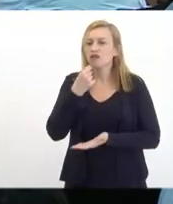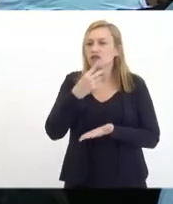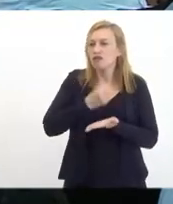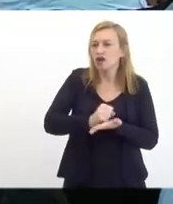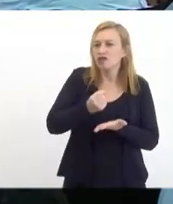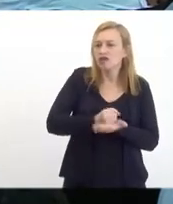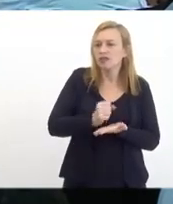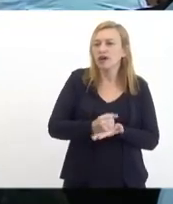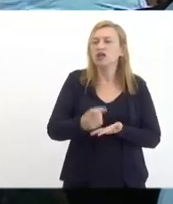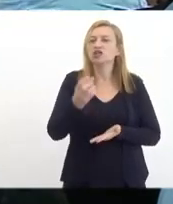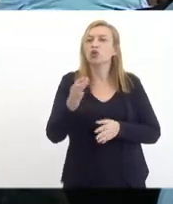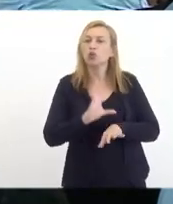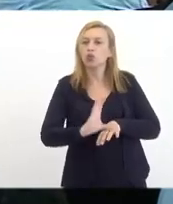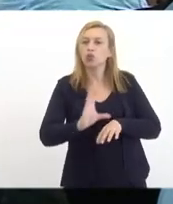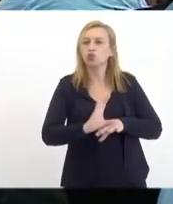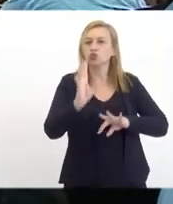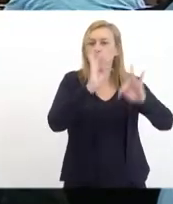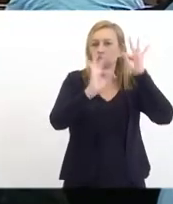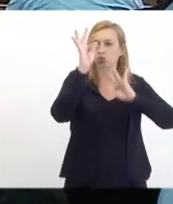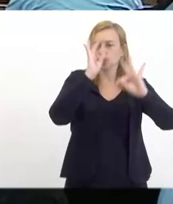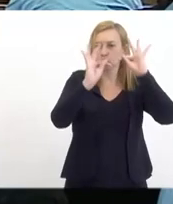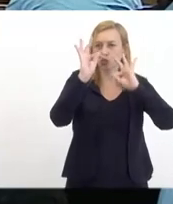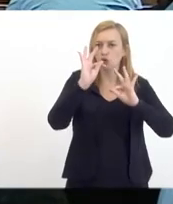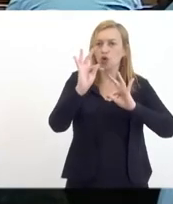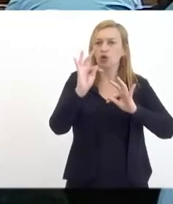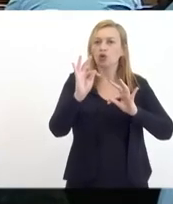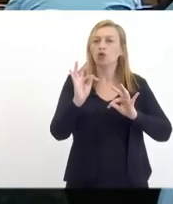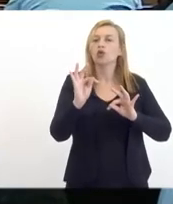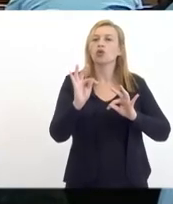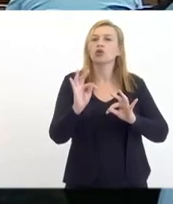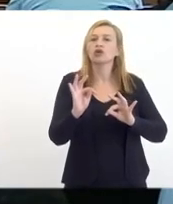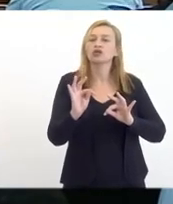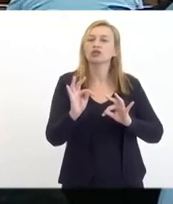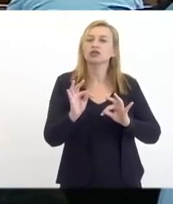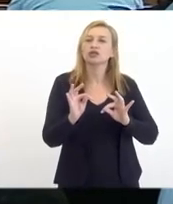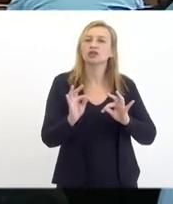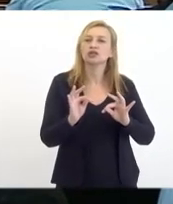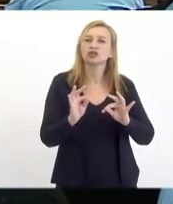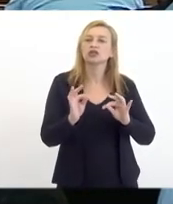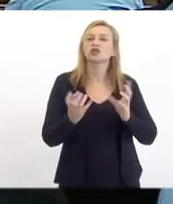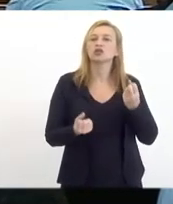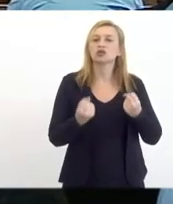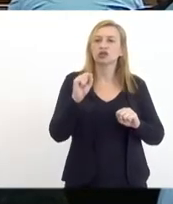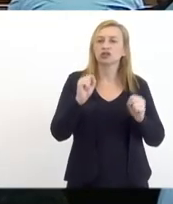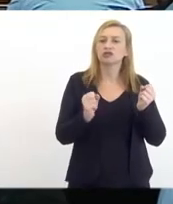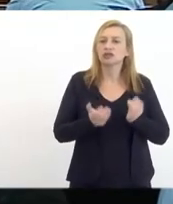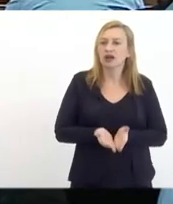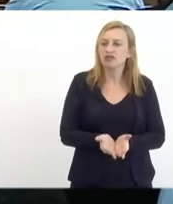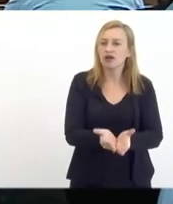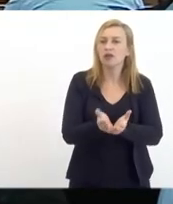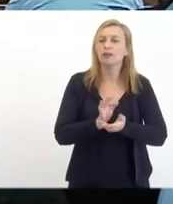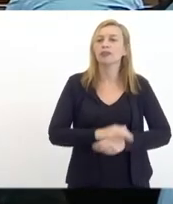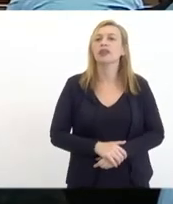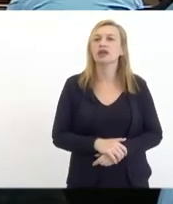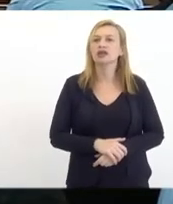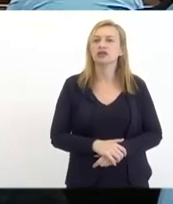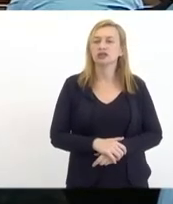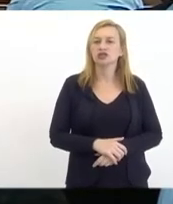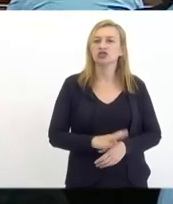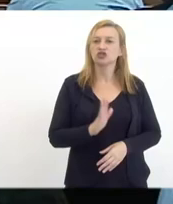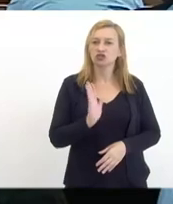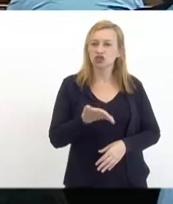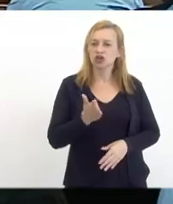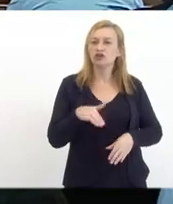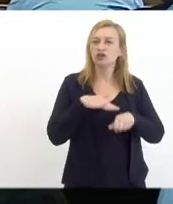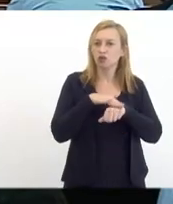tecnologia em construção naval que já os membros dessa unidade já